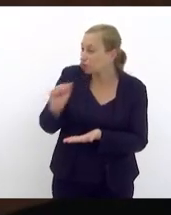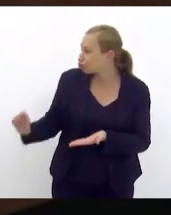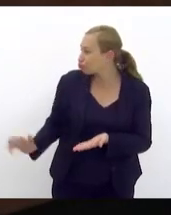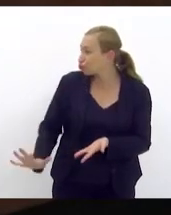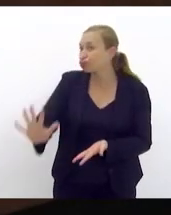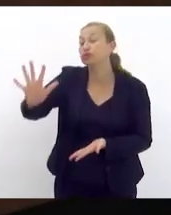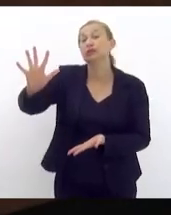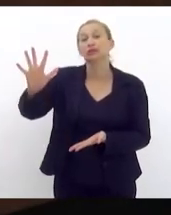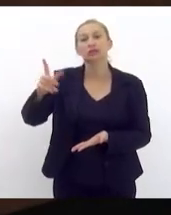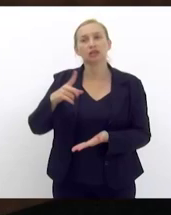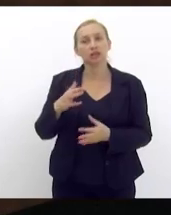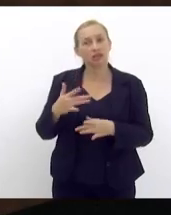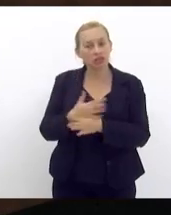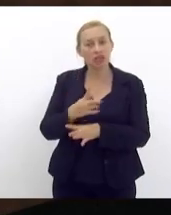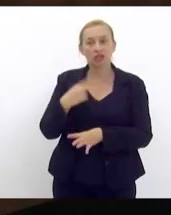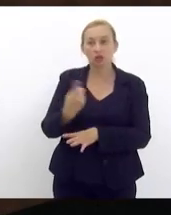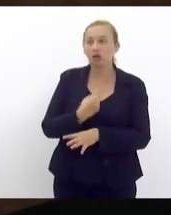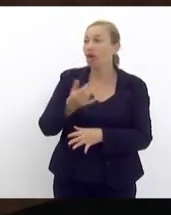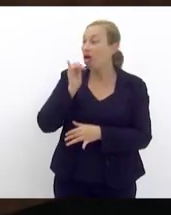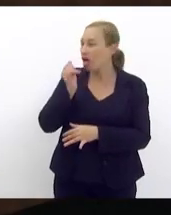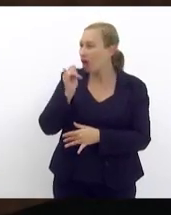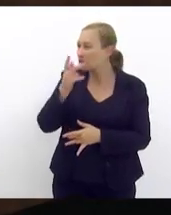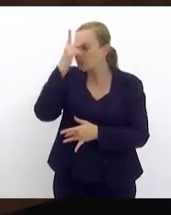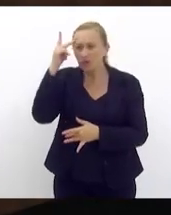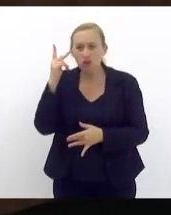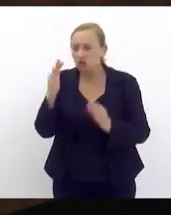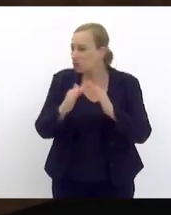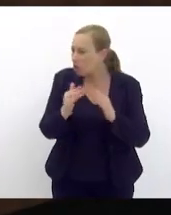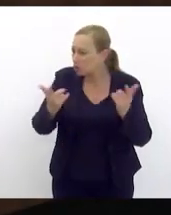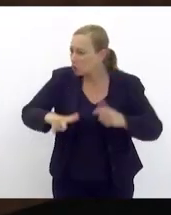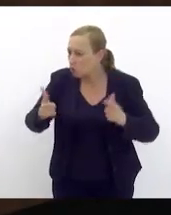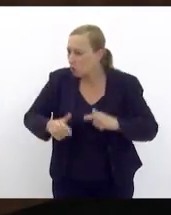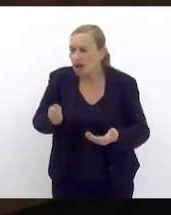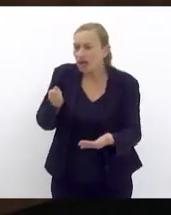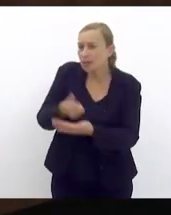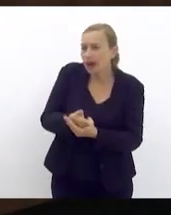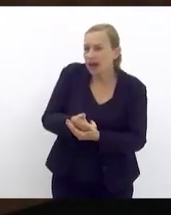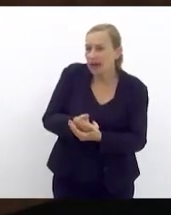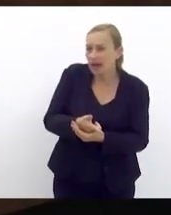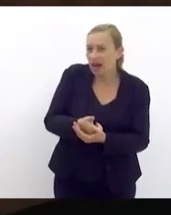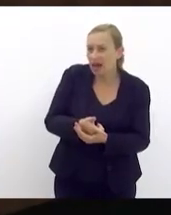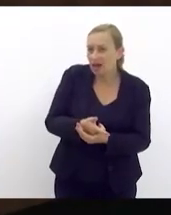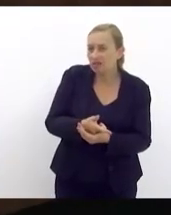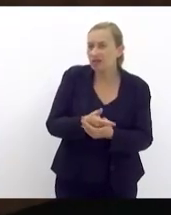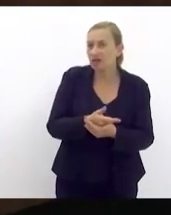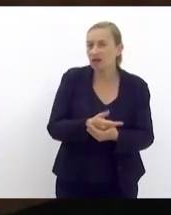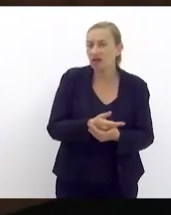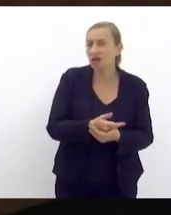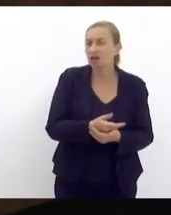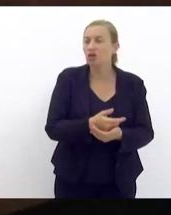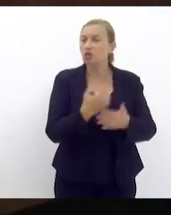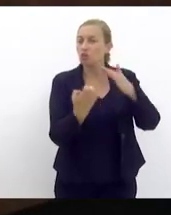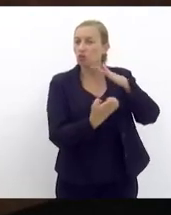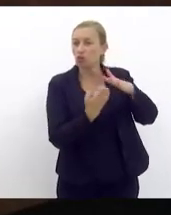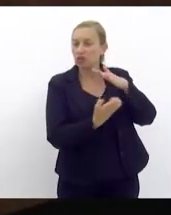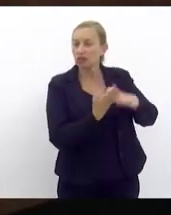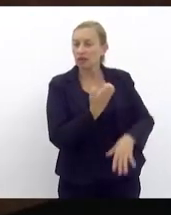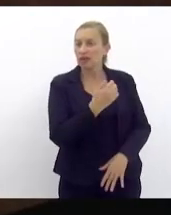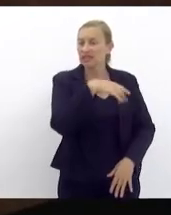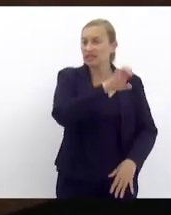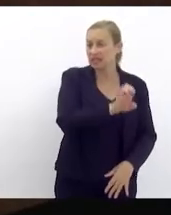nossa cidade tem relatos de moradores que pagavam valor quando era sedar e quando entrou Águas do Rio o valor